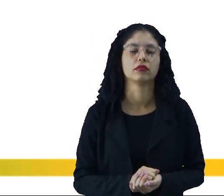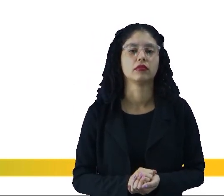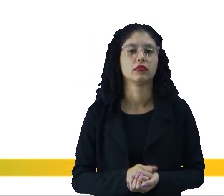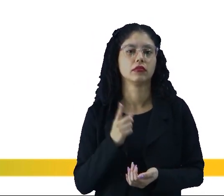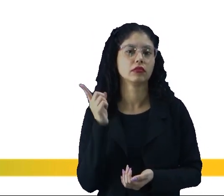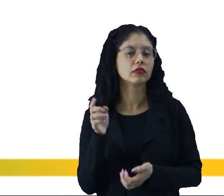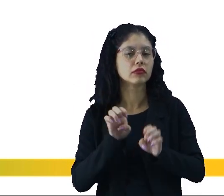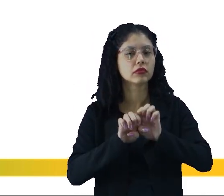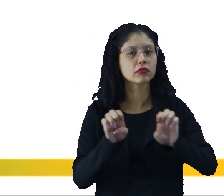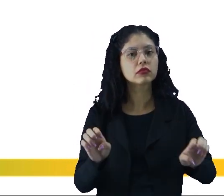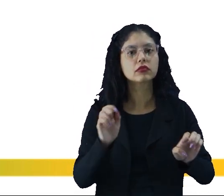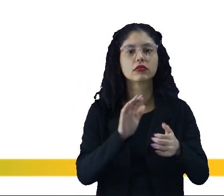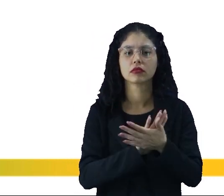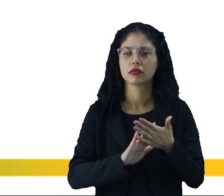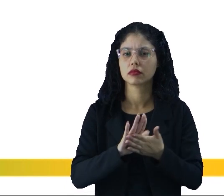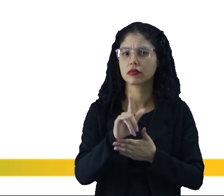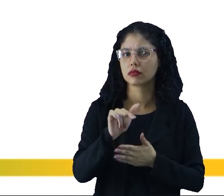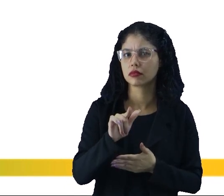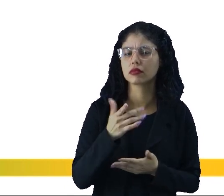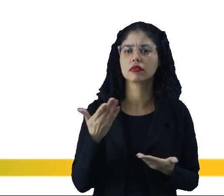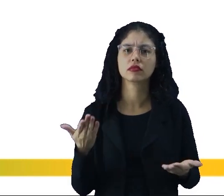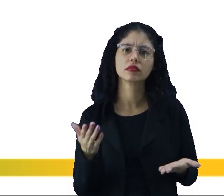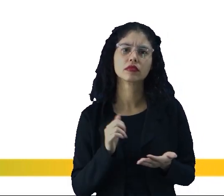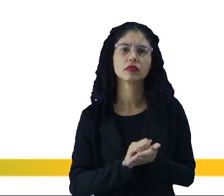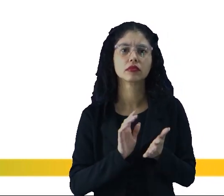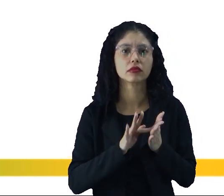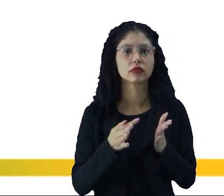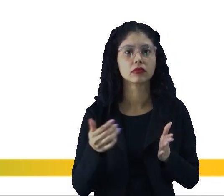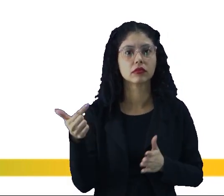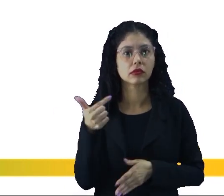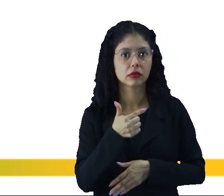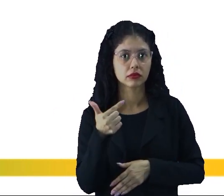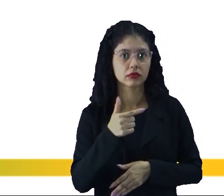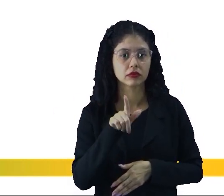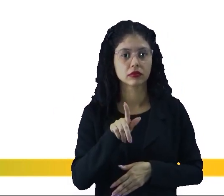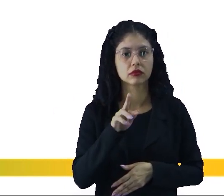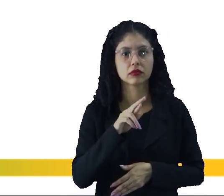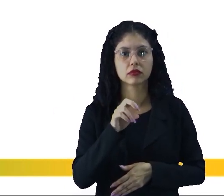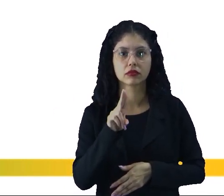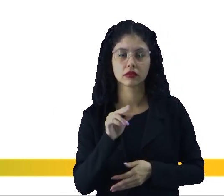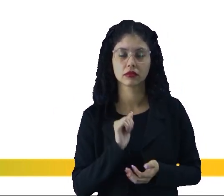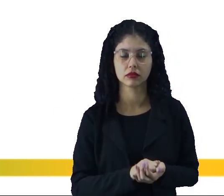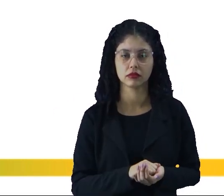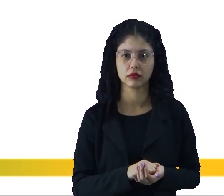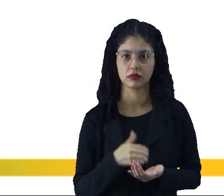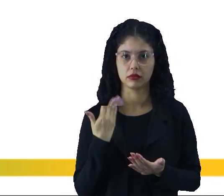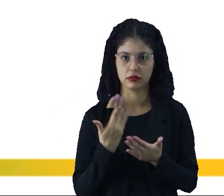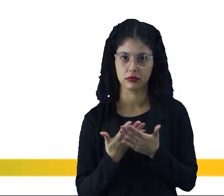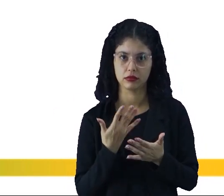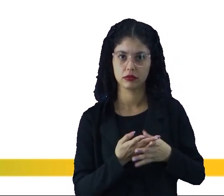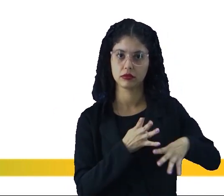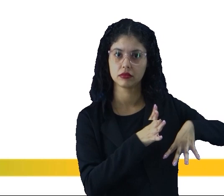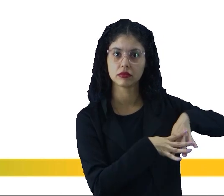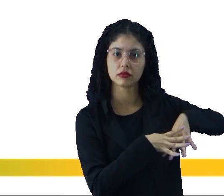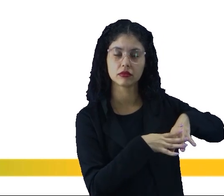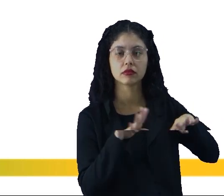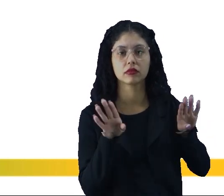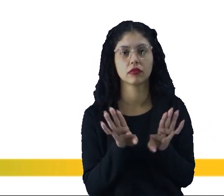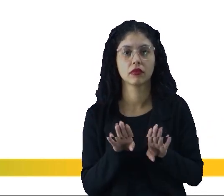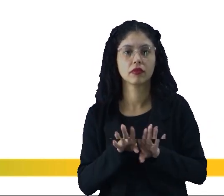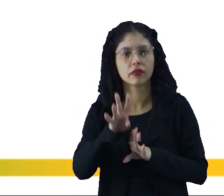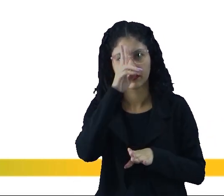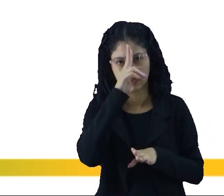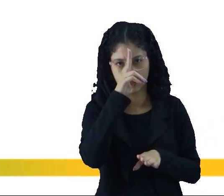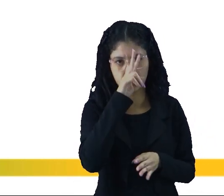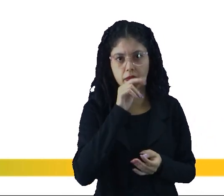Essa função, pessoal, nada mais é do que a função do segundo grau, que a gente estuda lá na matemática também.